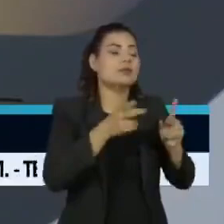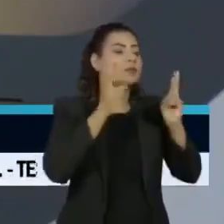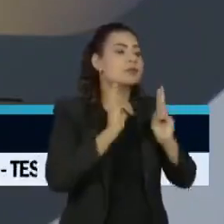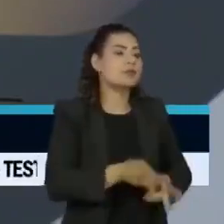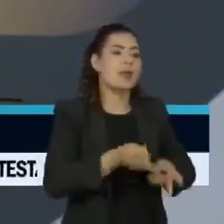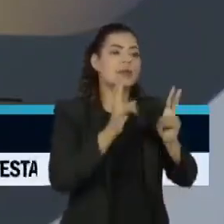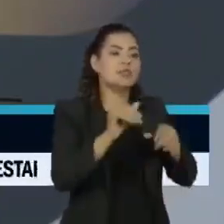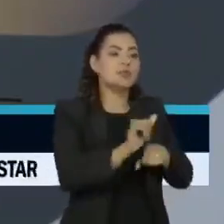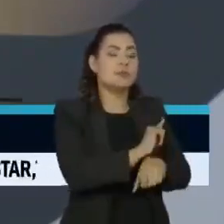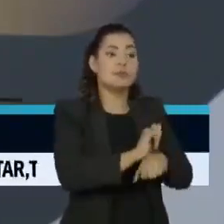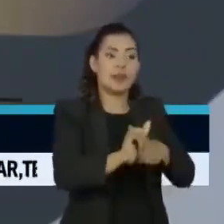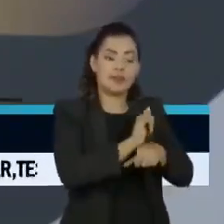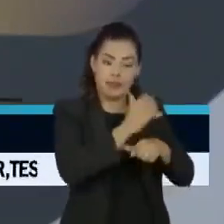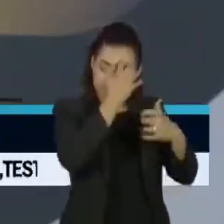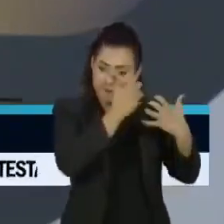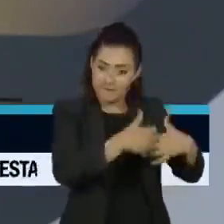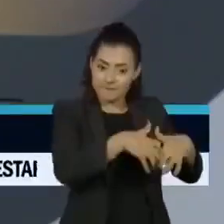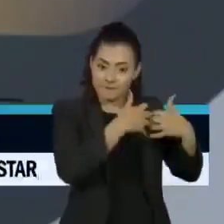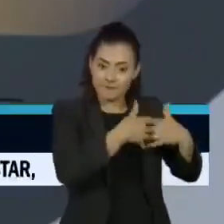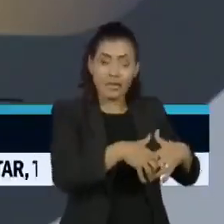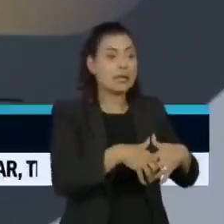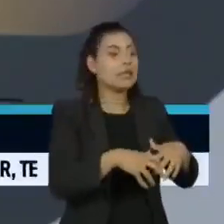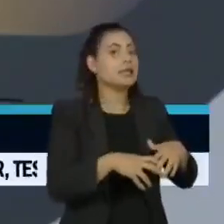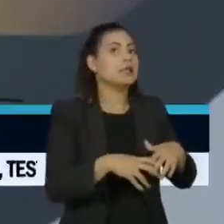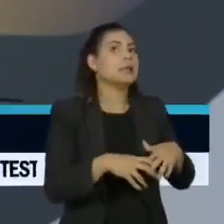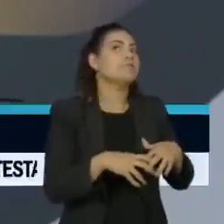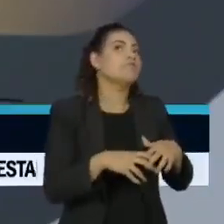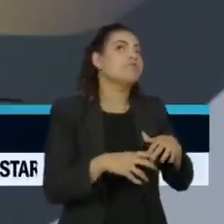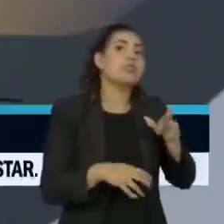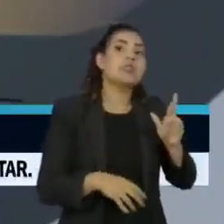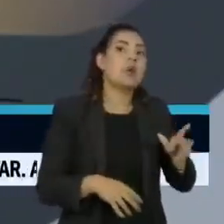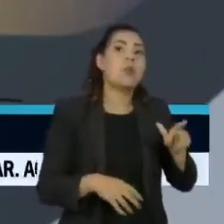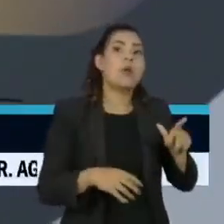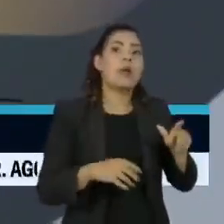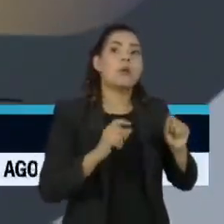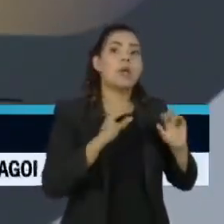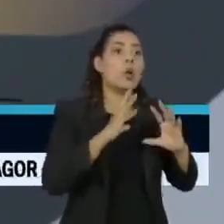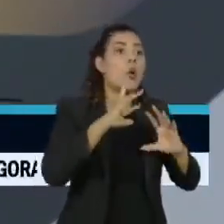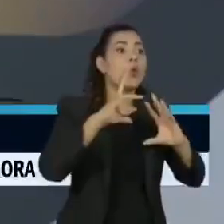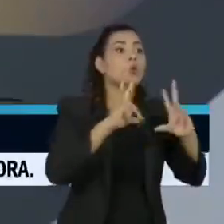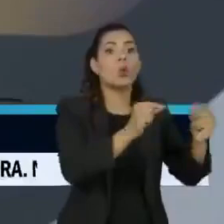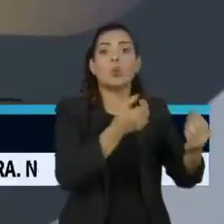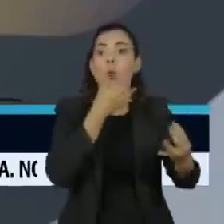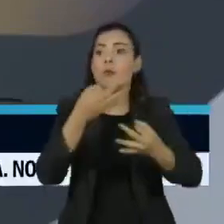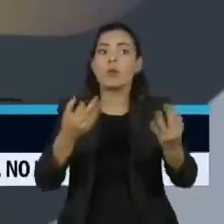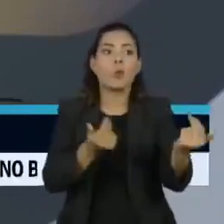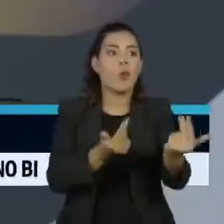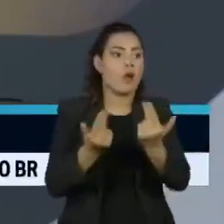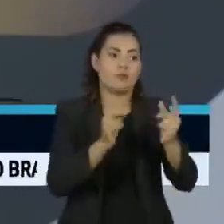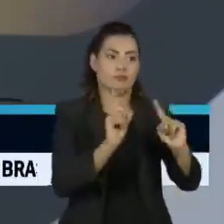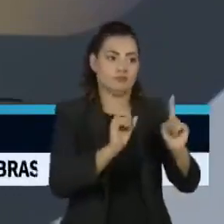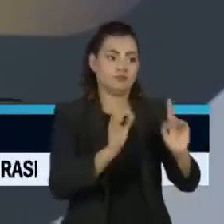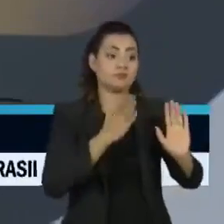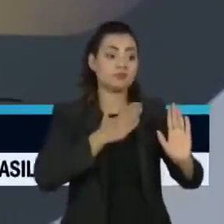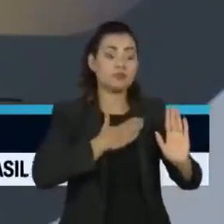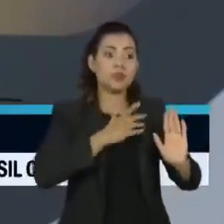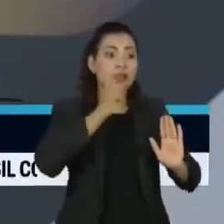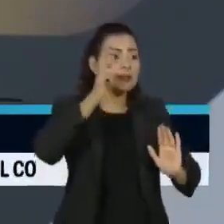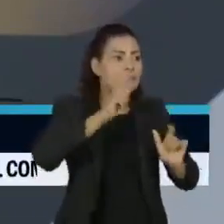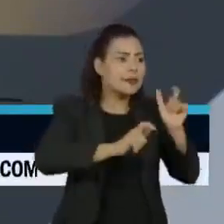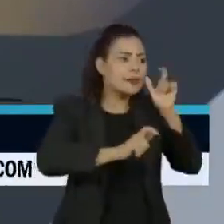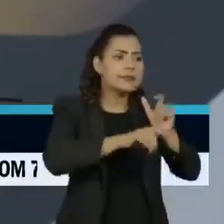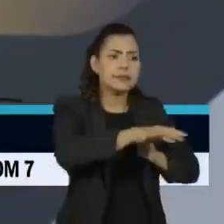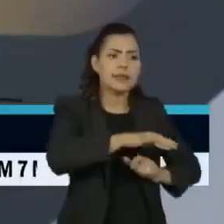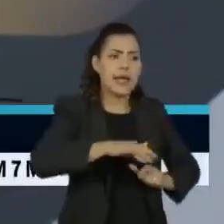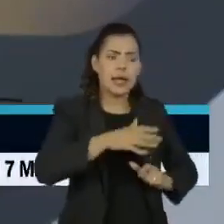alternativas e pensar não pelo senso comum. E tem muita coisa interessante